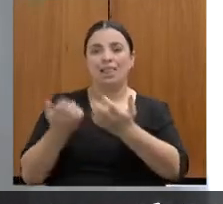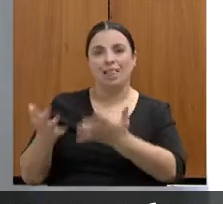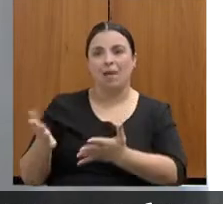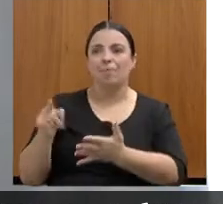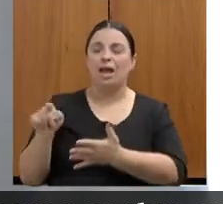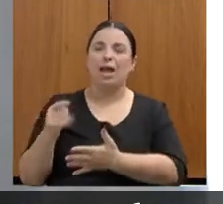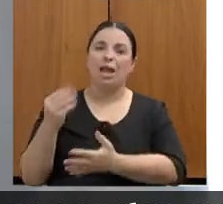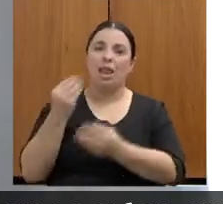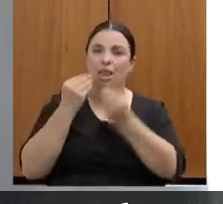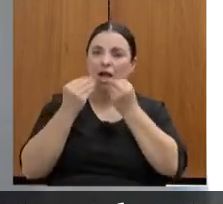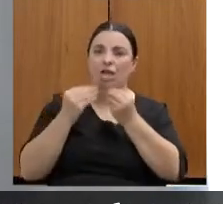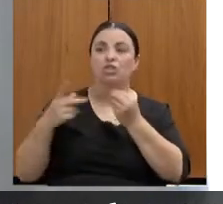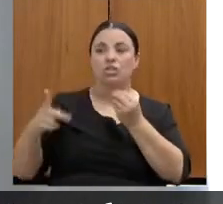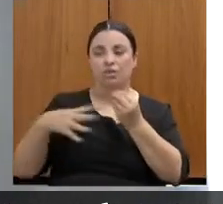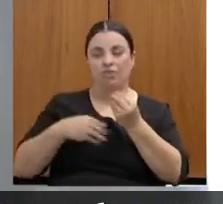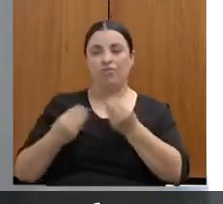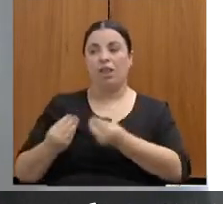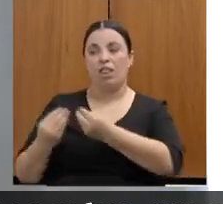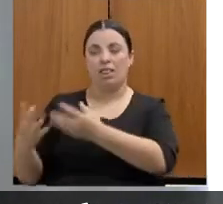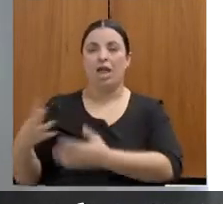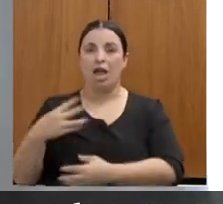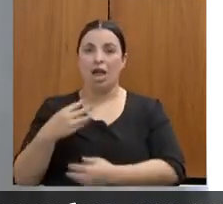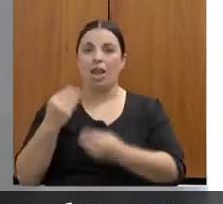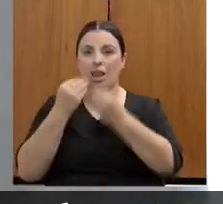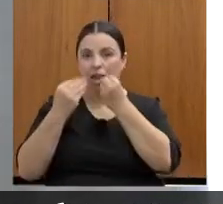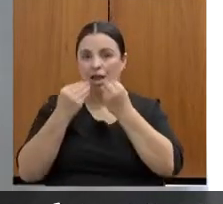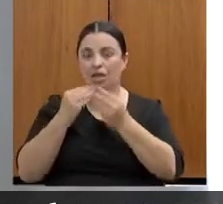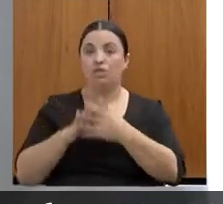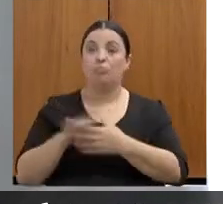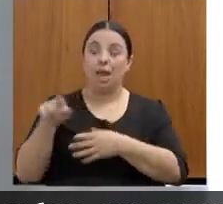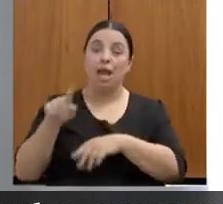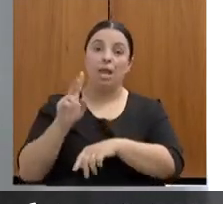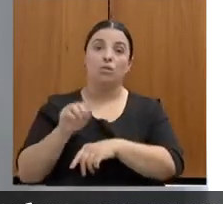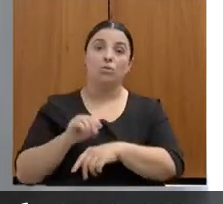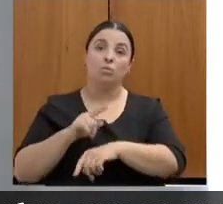esperando receberem ali alimentação.